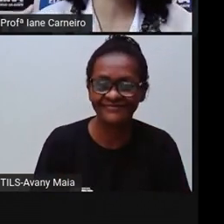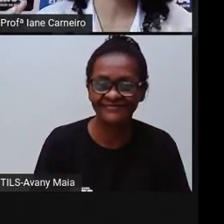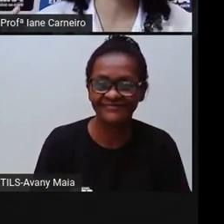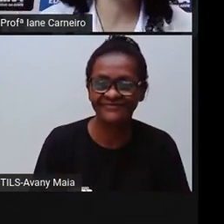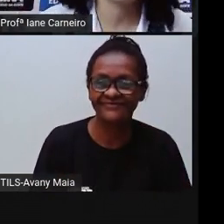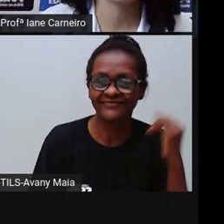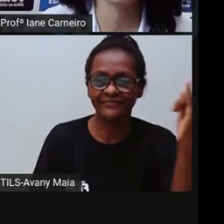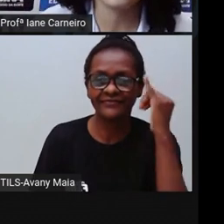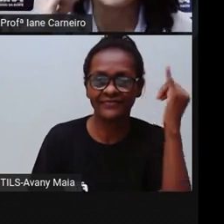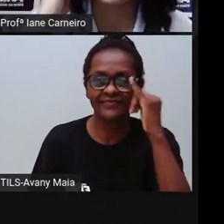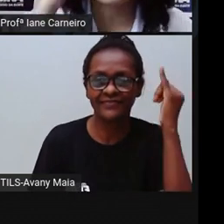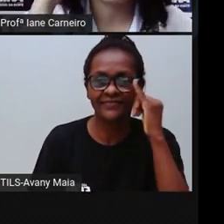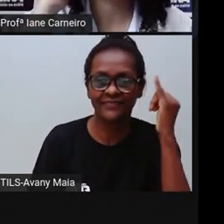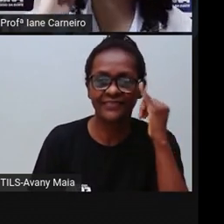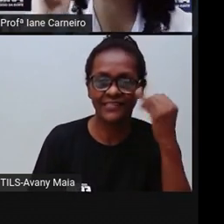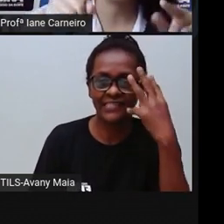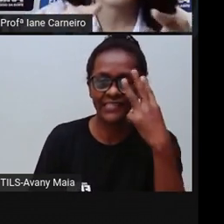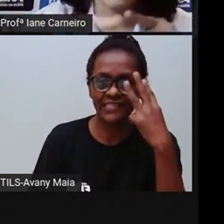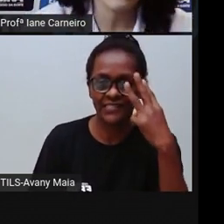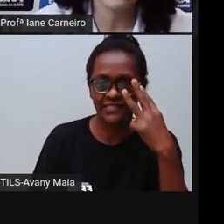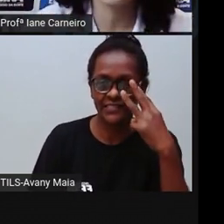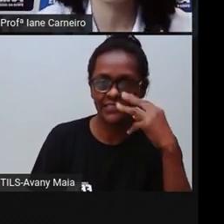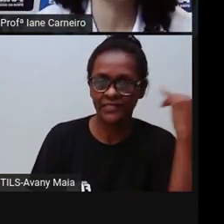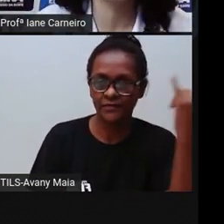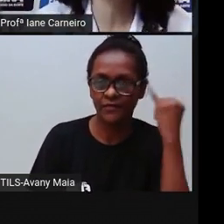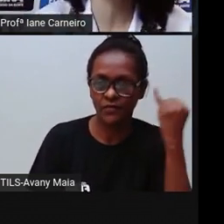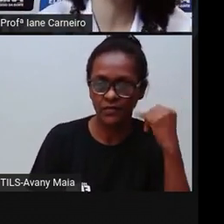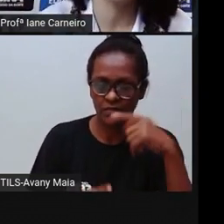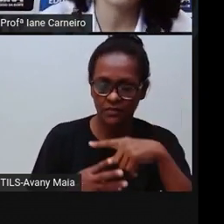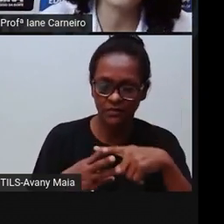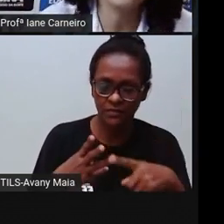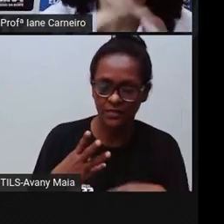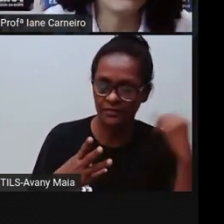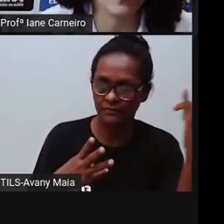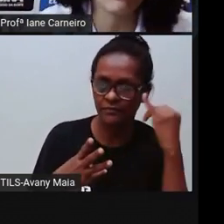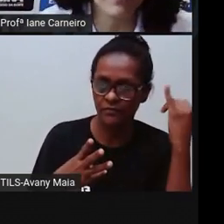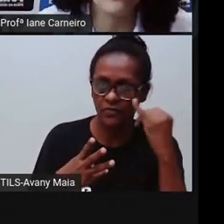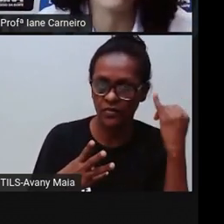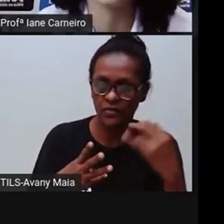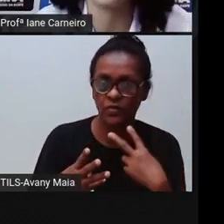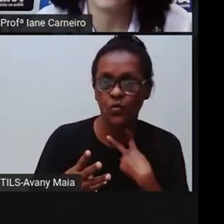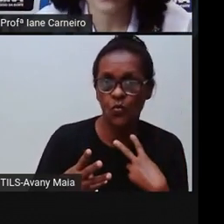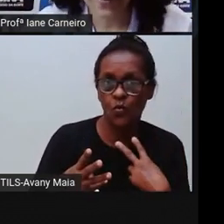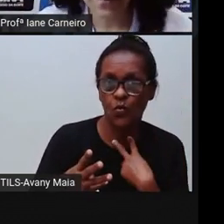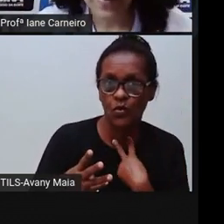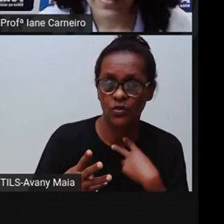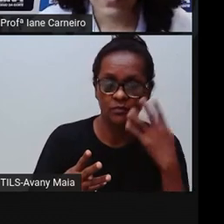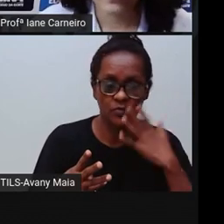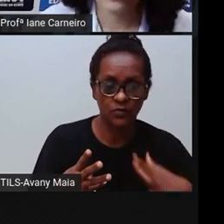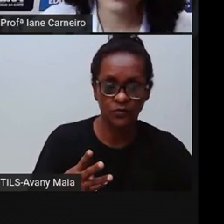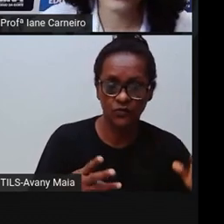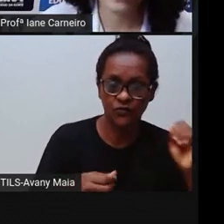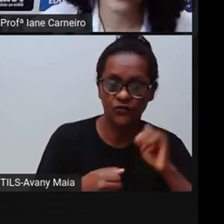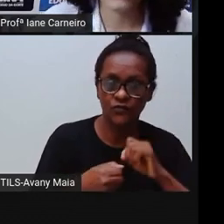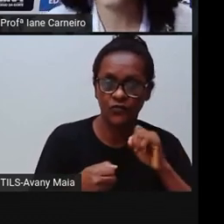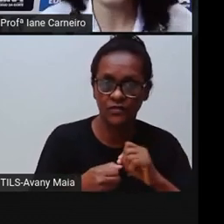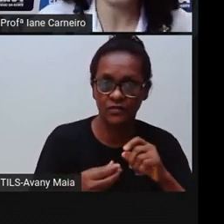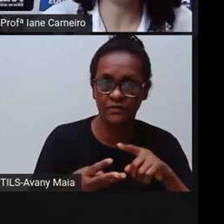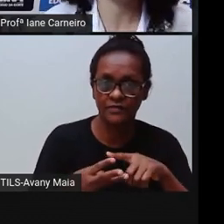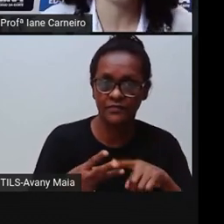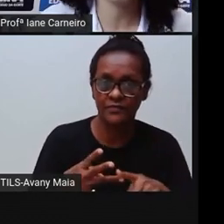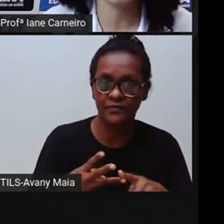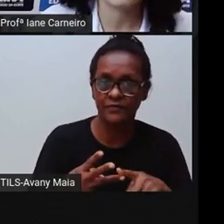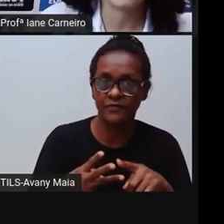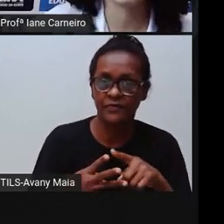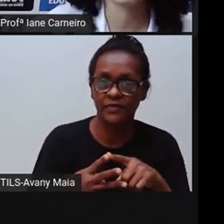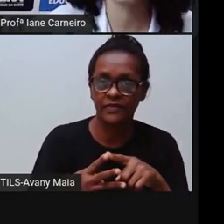chamando atenção para vocês, para coisas que você aí, criança, não pode fazer de jeito nenhum, tá certo? Então, vamos lá, ó, o Minion